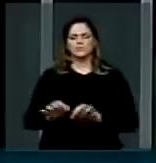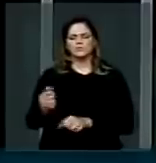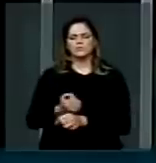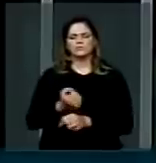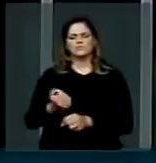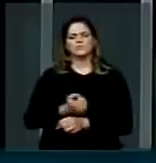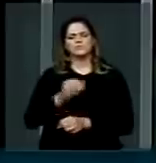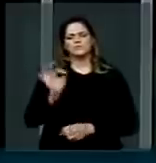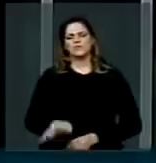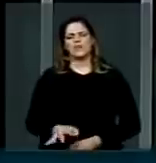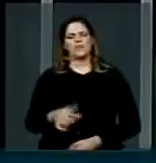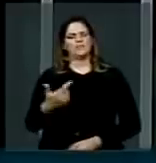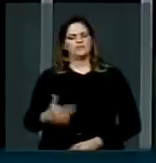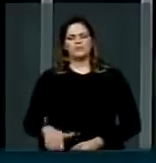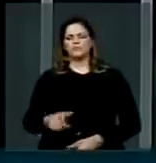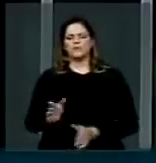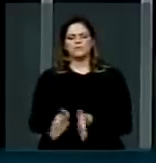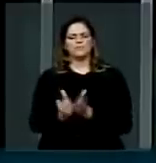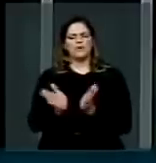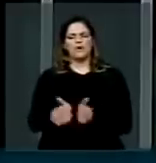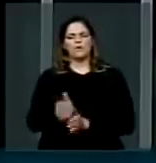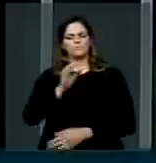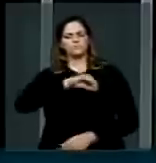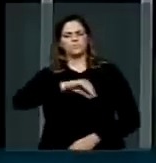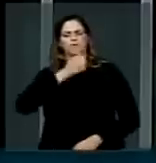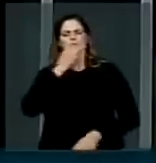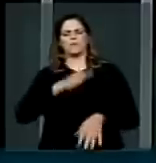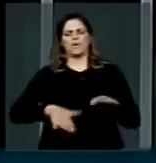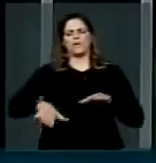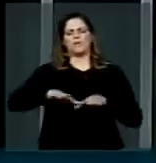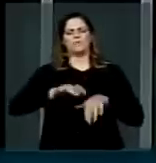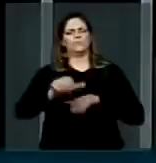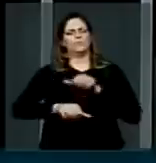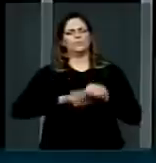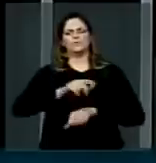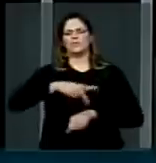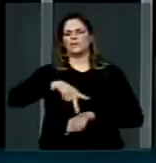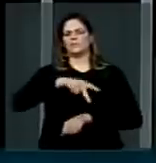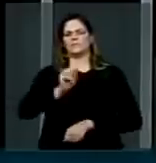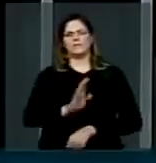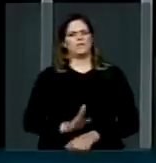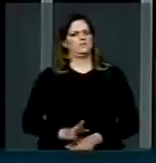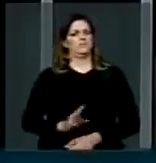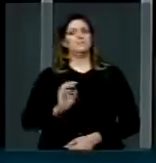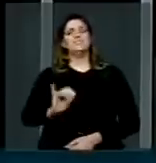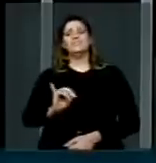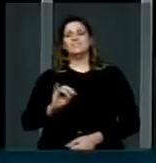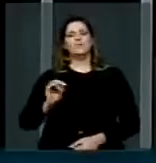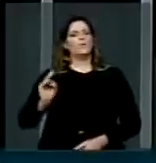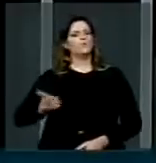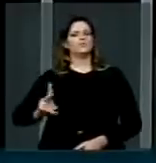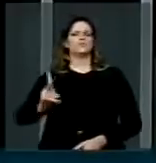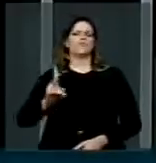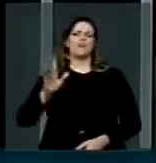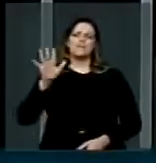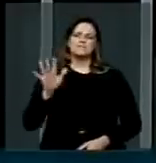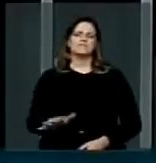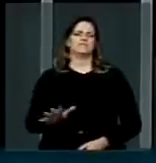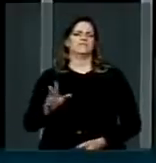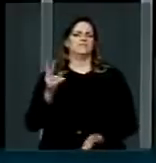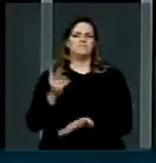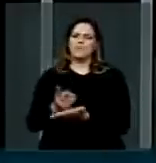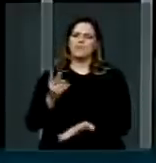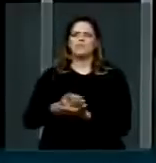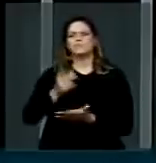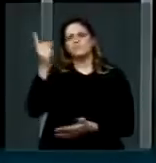distribuição de renda efetiva que mude a cara do Brasil enquanto persistir esta hegemonia que está